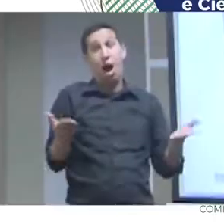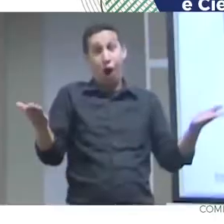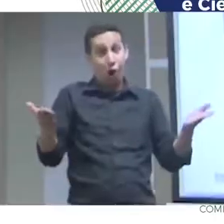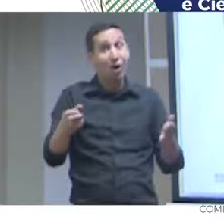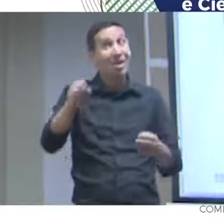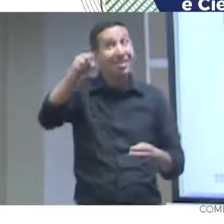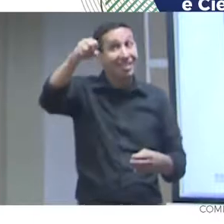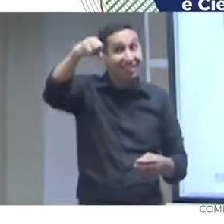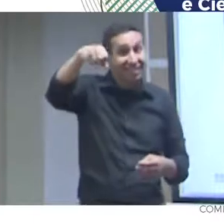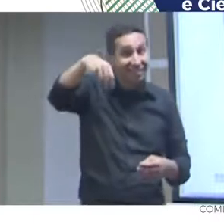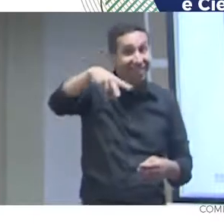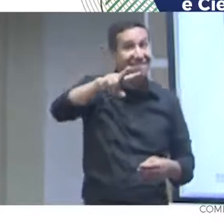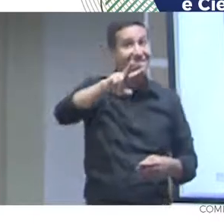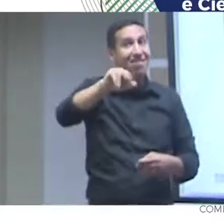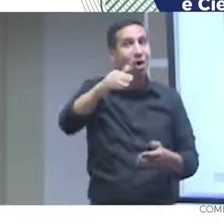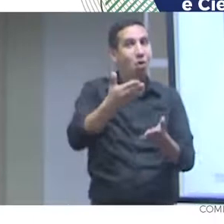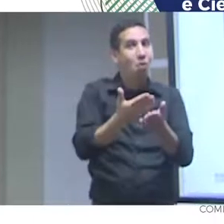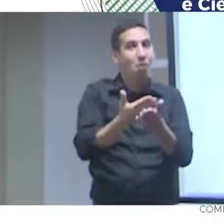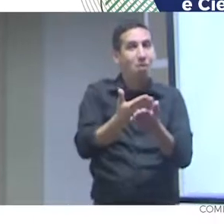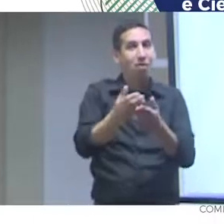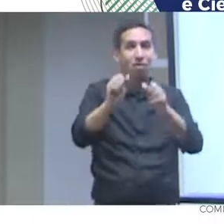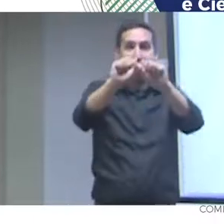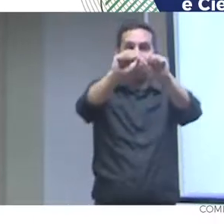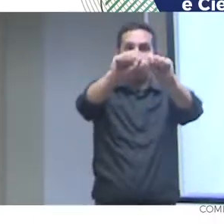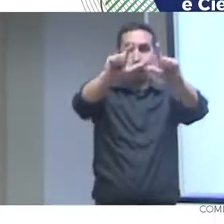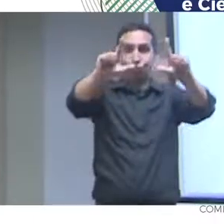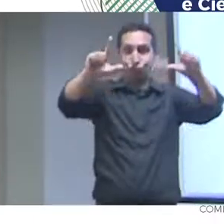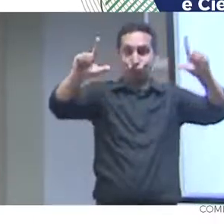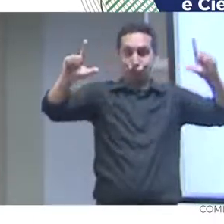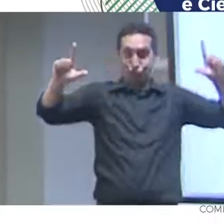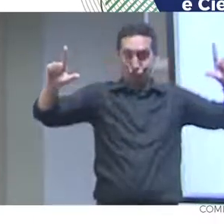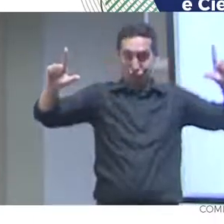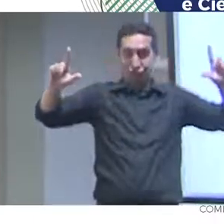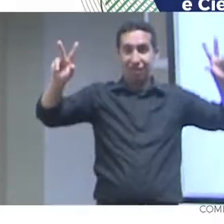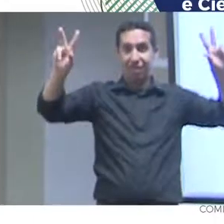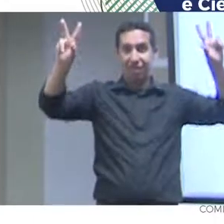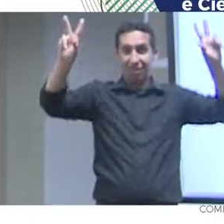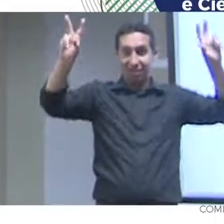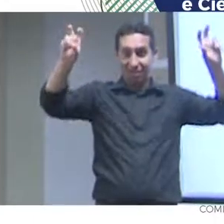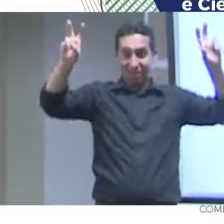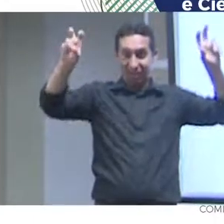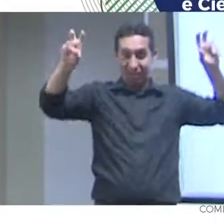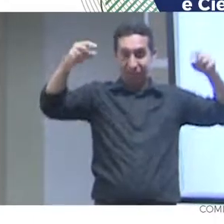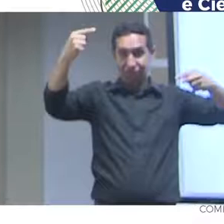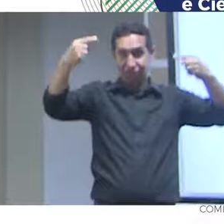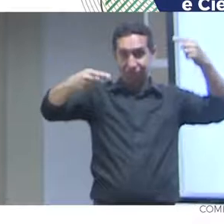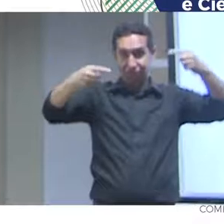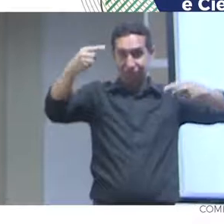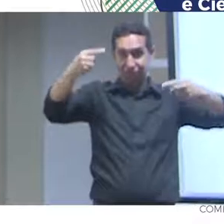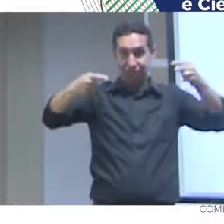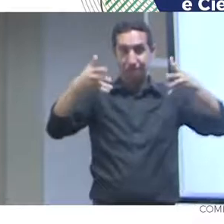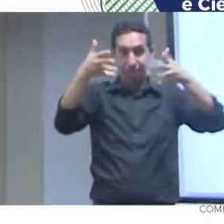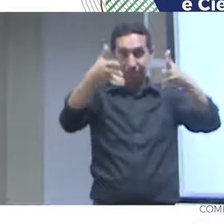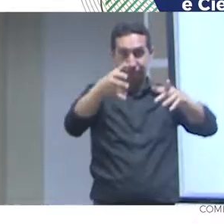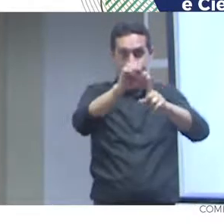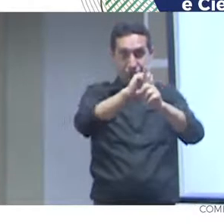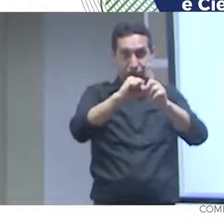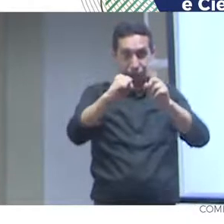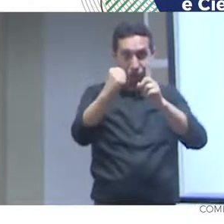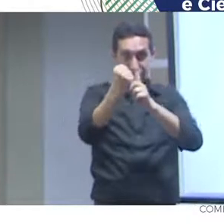Será dado início ao painel, dados abertos como estratégia para desenvolvimento científico e participação social.